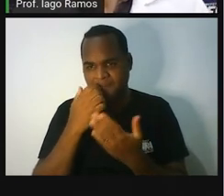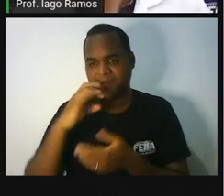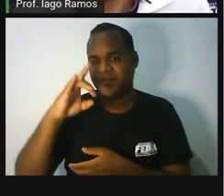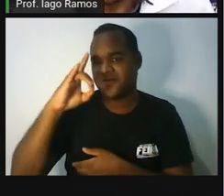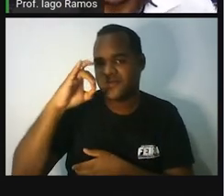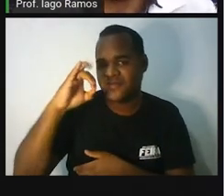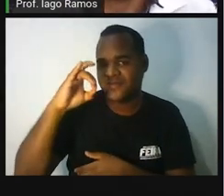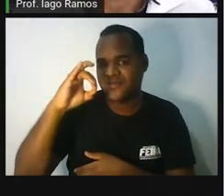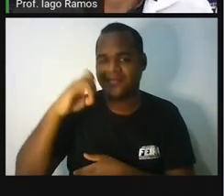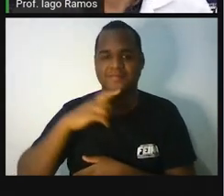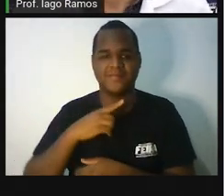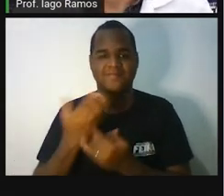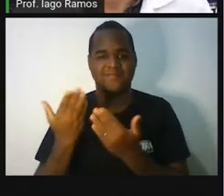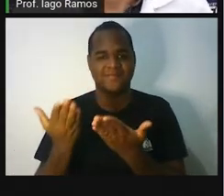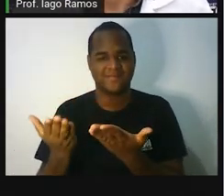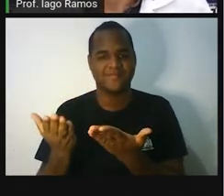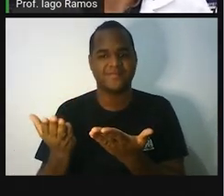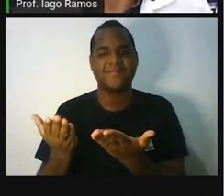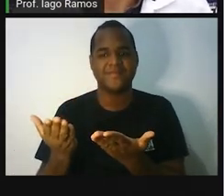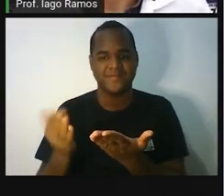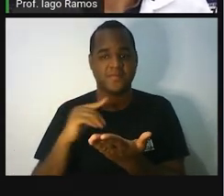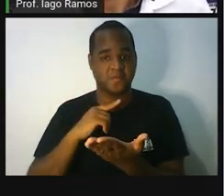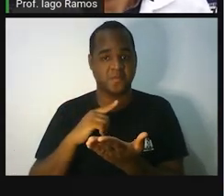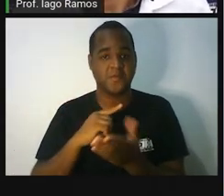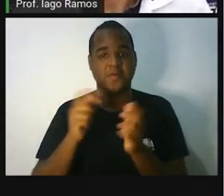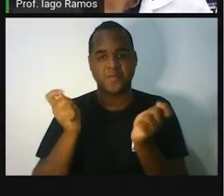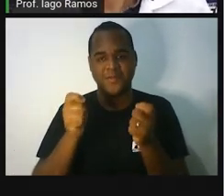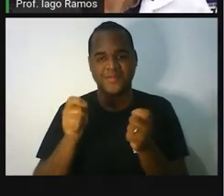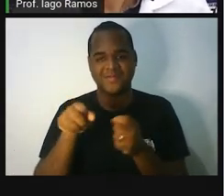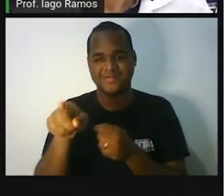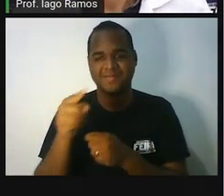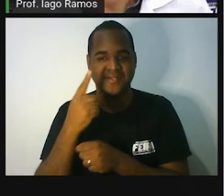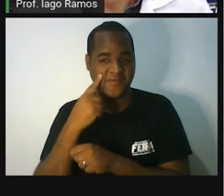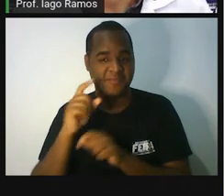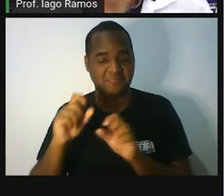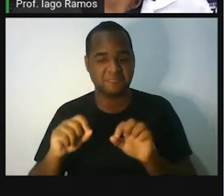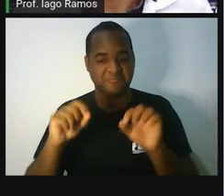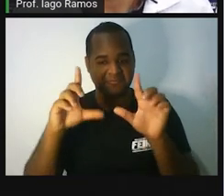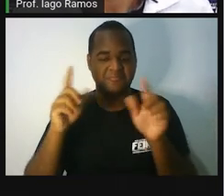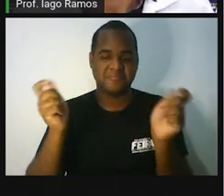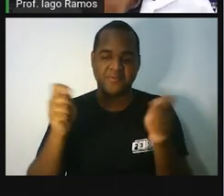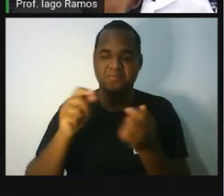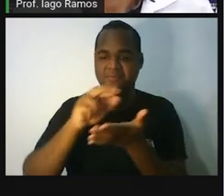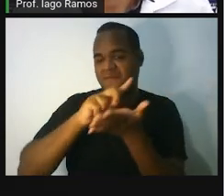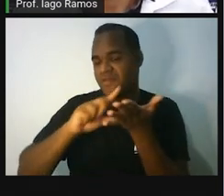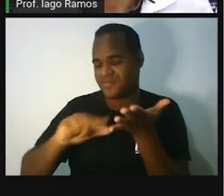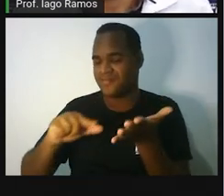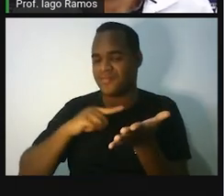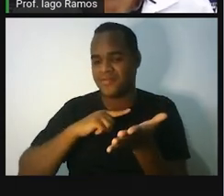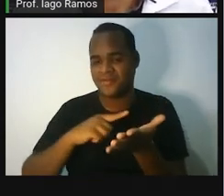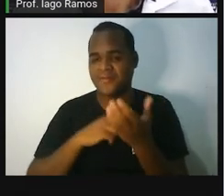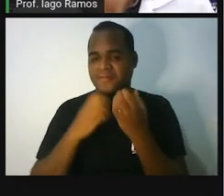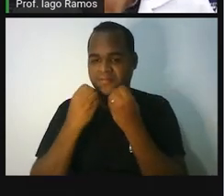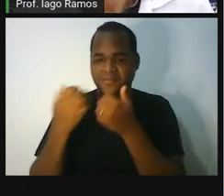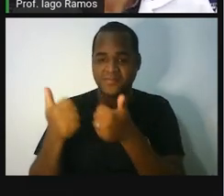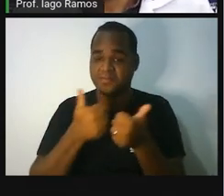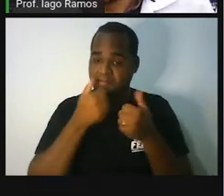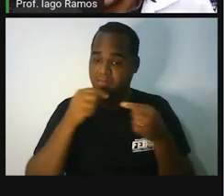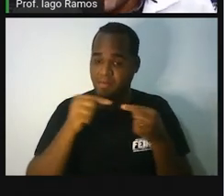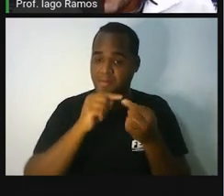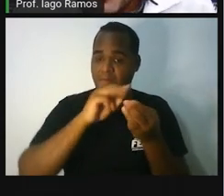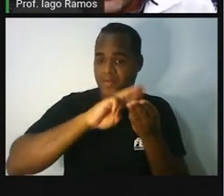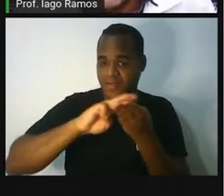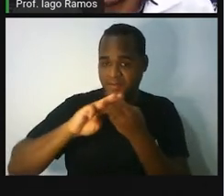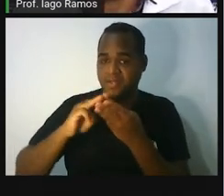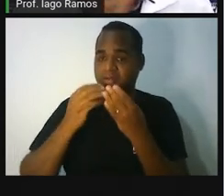prof.iago.rambos Esse é o meu Instagram. Passa por lá. Dá uma olhadinha lá. Tem muita coisa bacana. Sobre